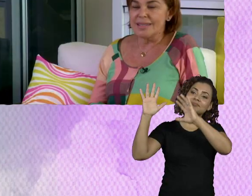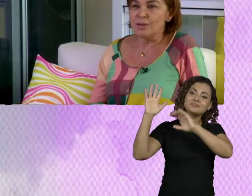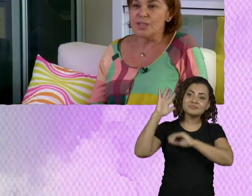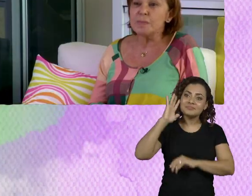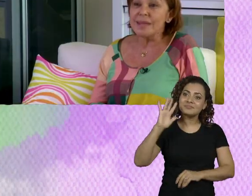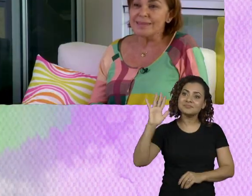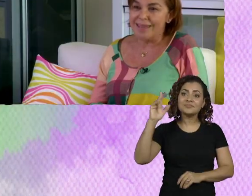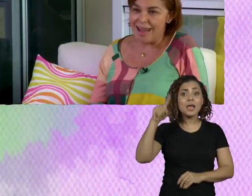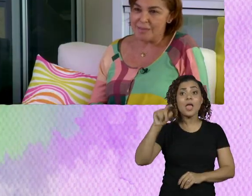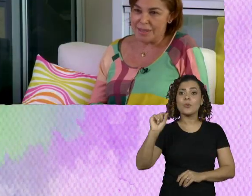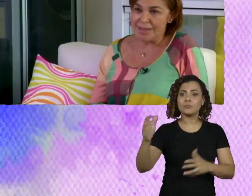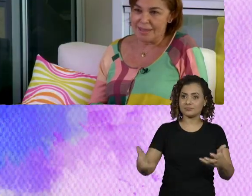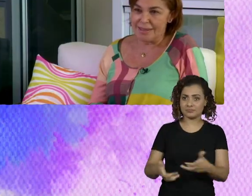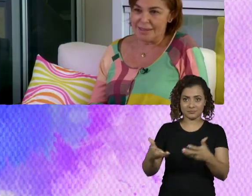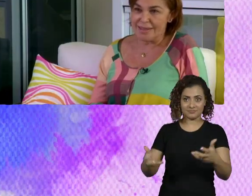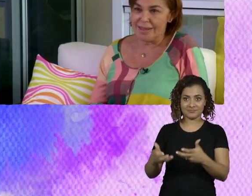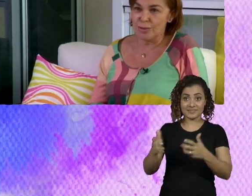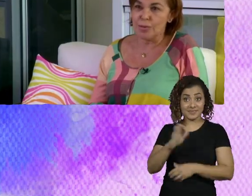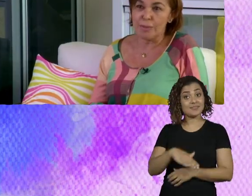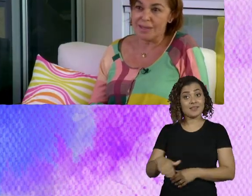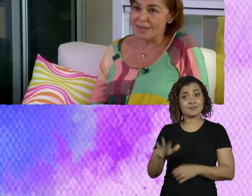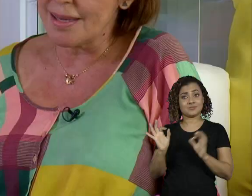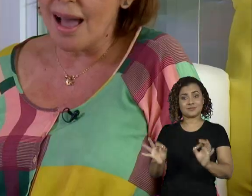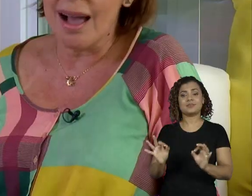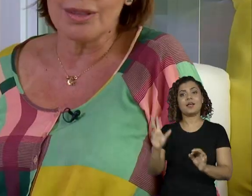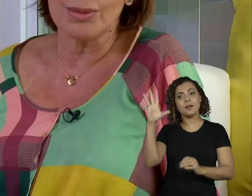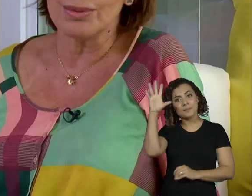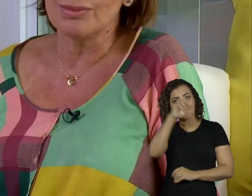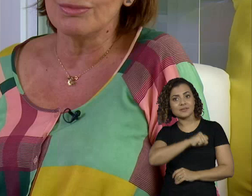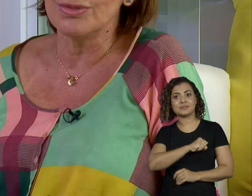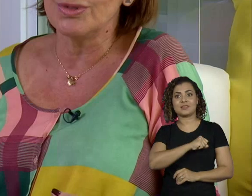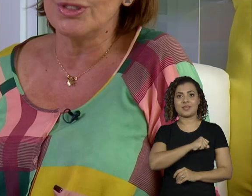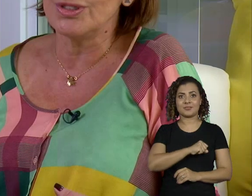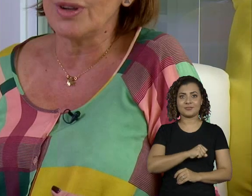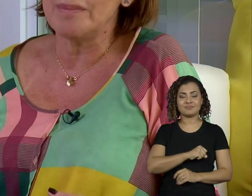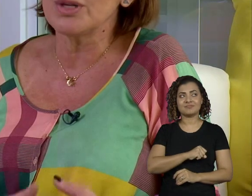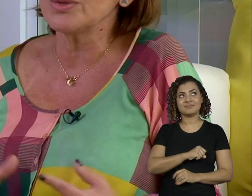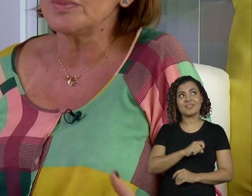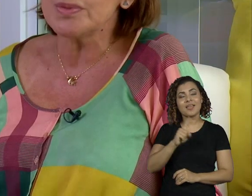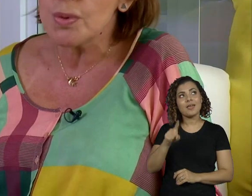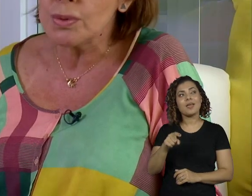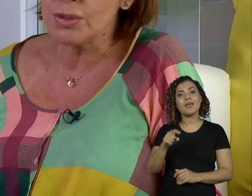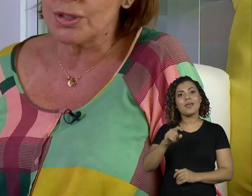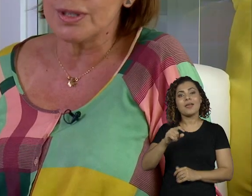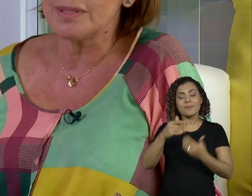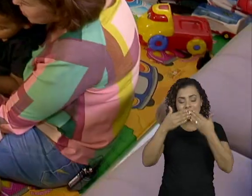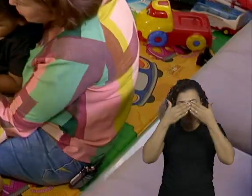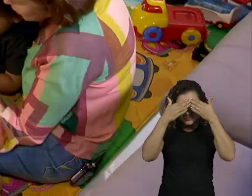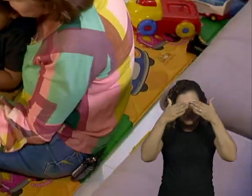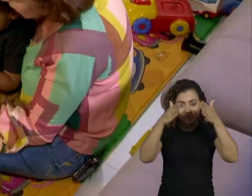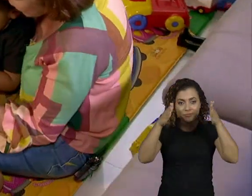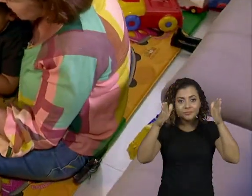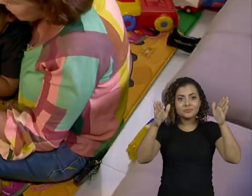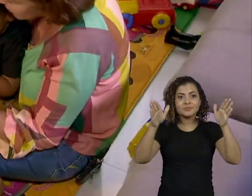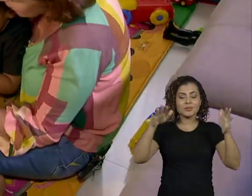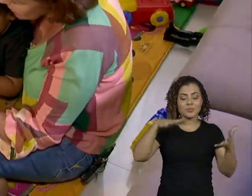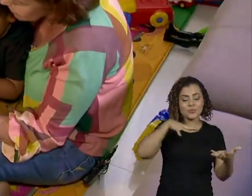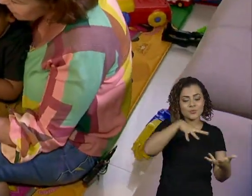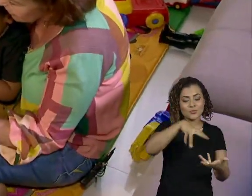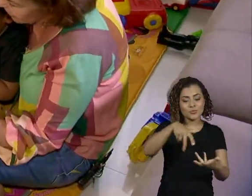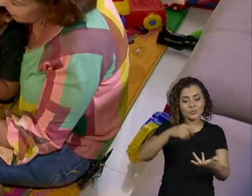a base, é o despertar para a criança, né? Do aprendizado, de abertura para o mundo, de conhecimento para o mundo.